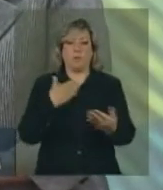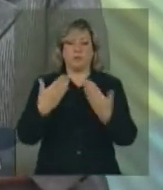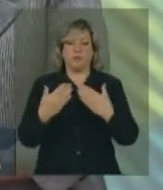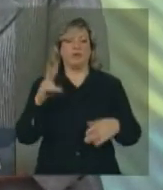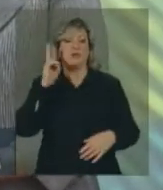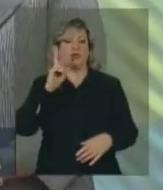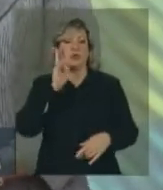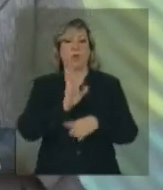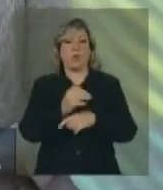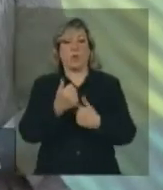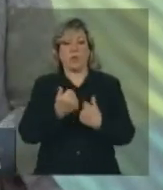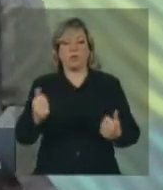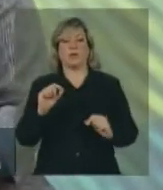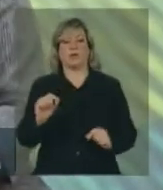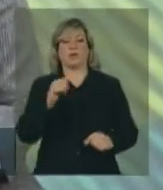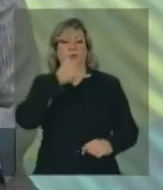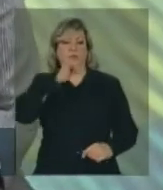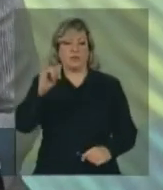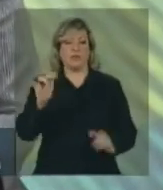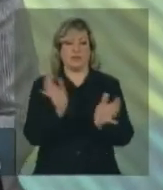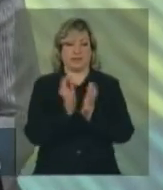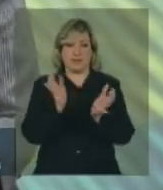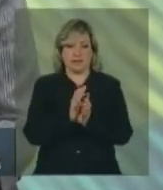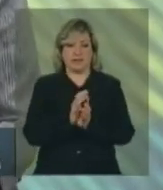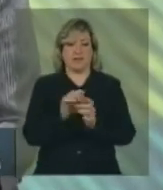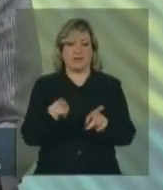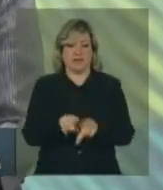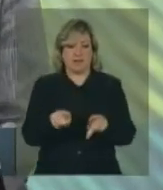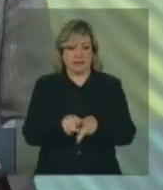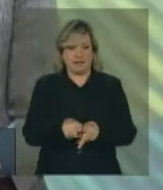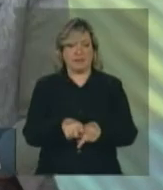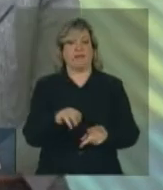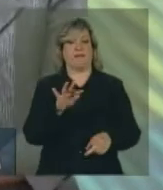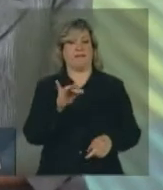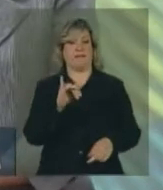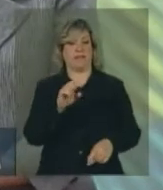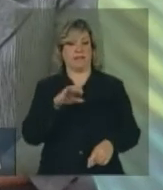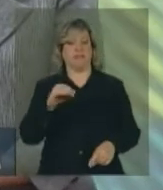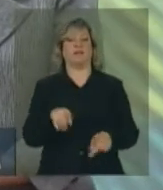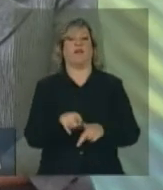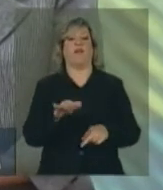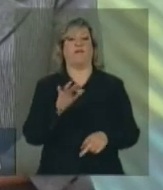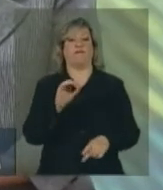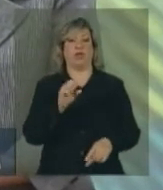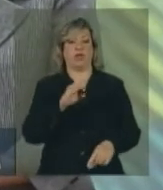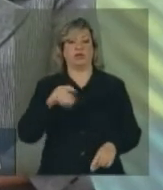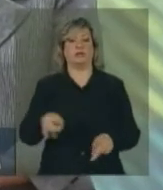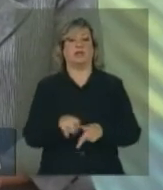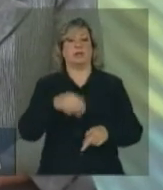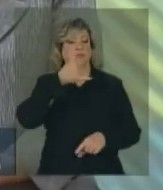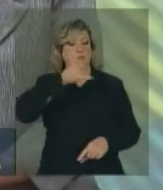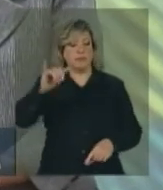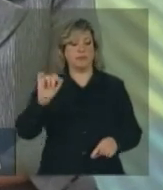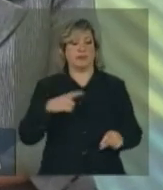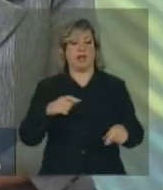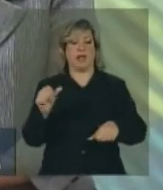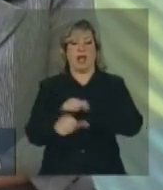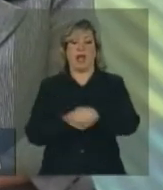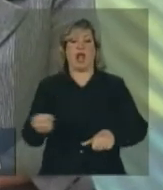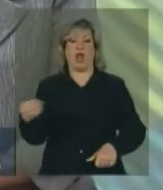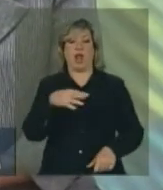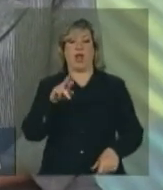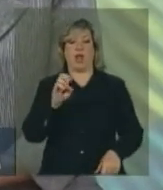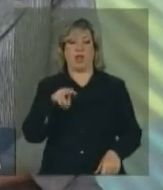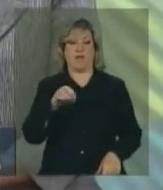energética, tanto na área físico, fóssil, como também na área de energias renováveis,